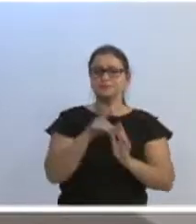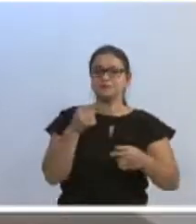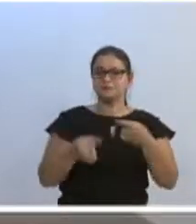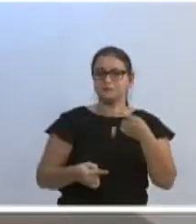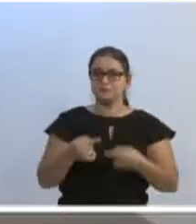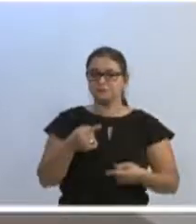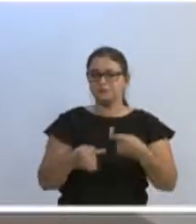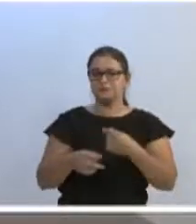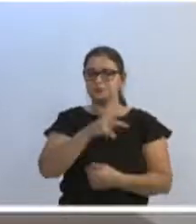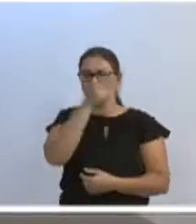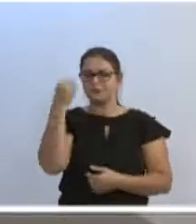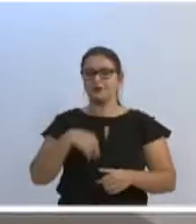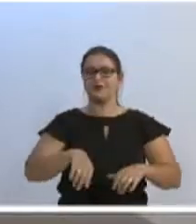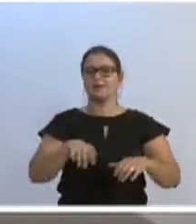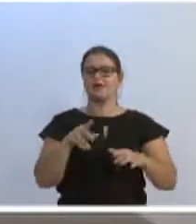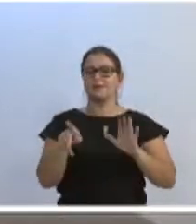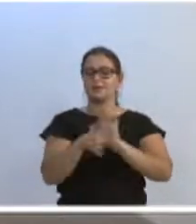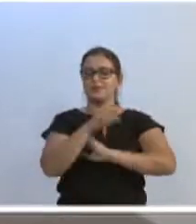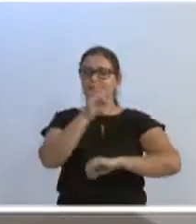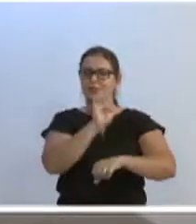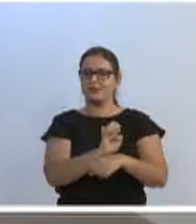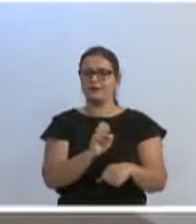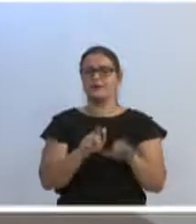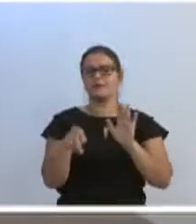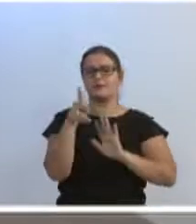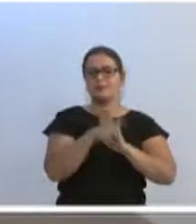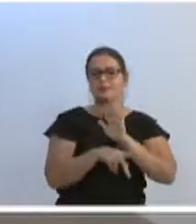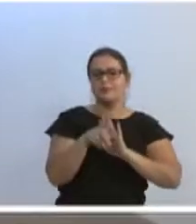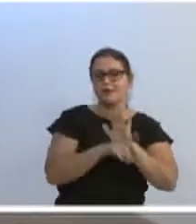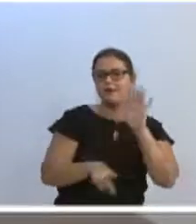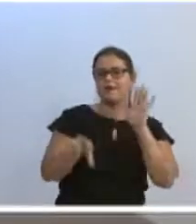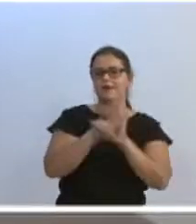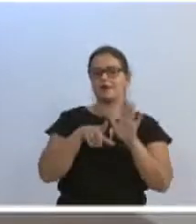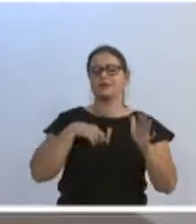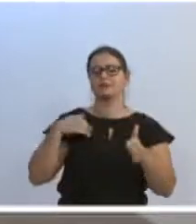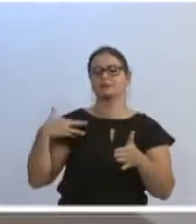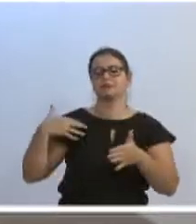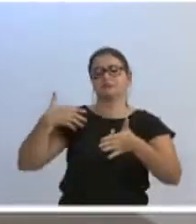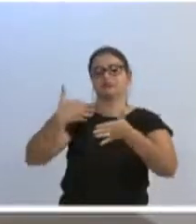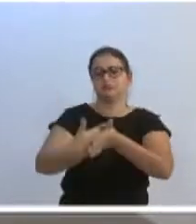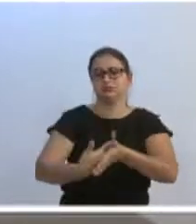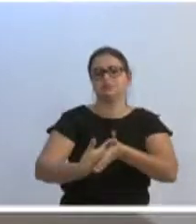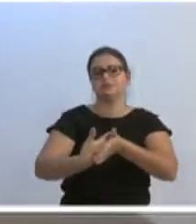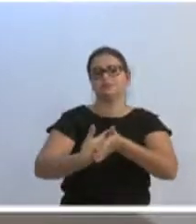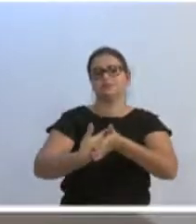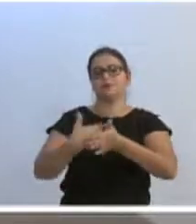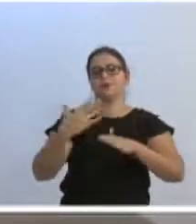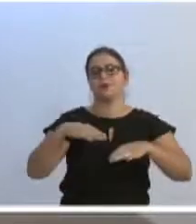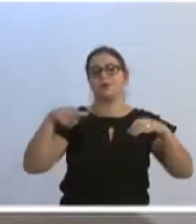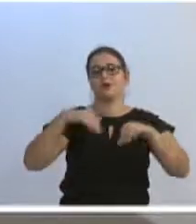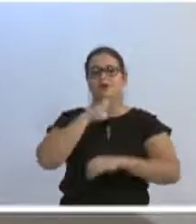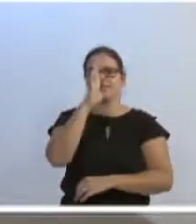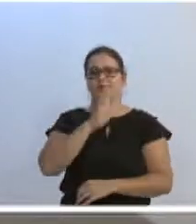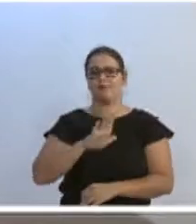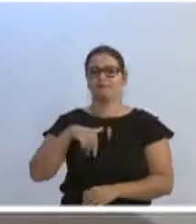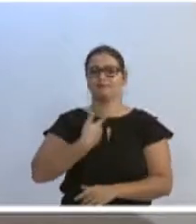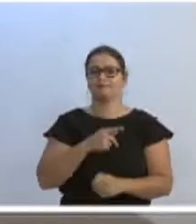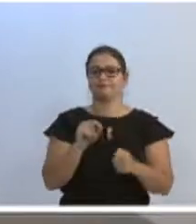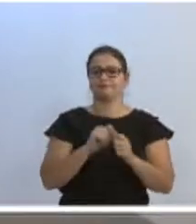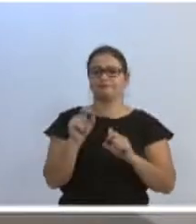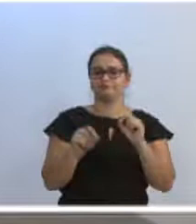assembleias estaduais, inclusive num projeto de lei que transita há muitos anos no Congresso Nacional. Então, gente faz aqui